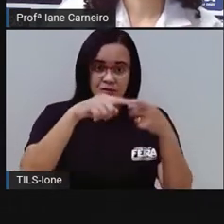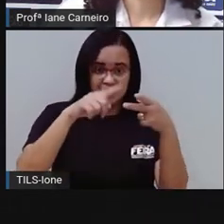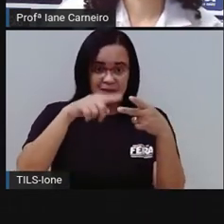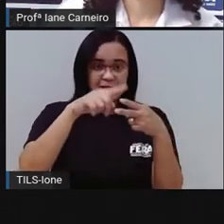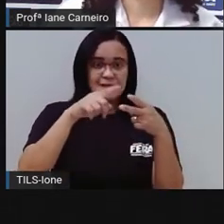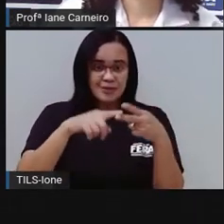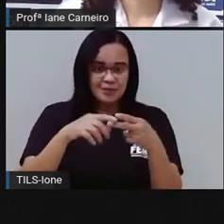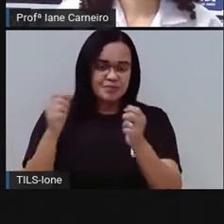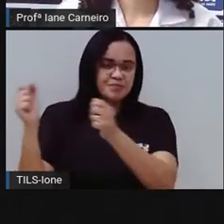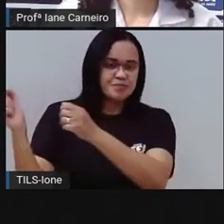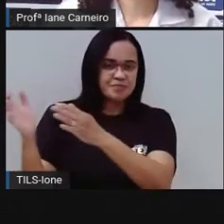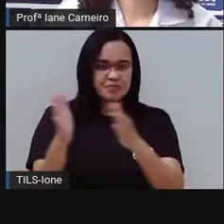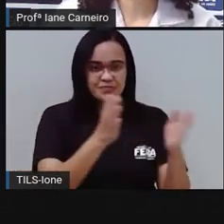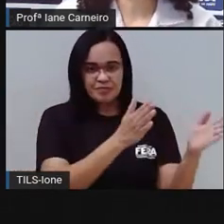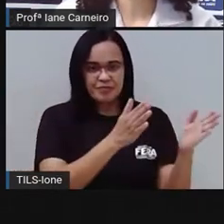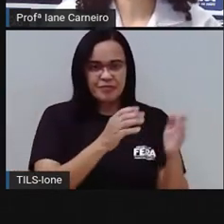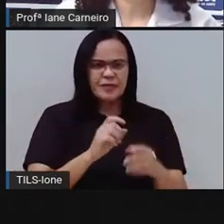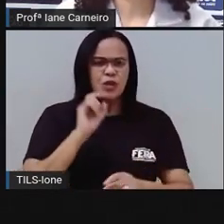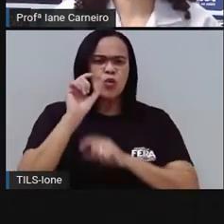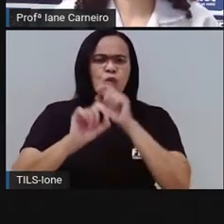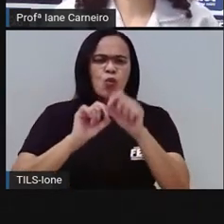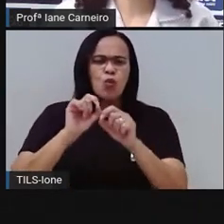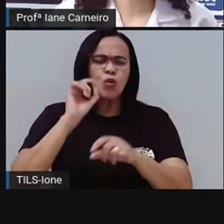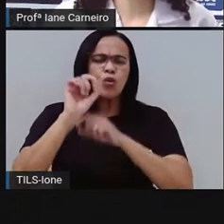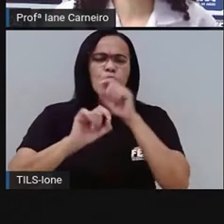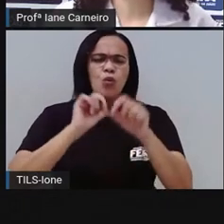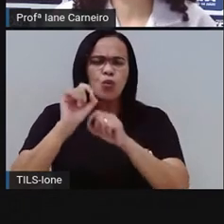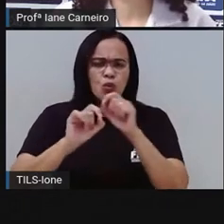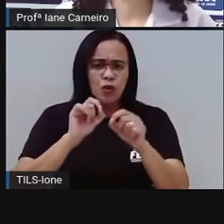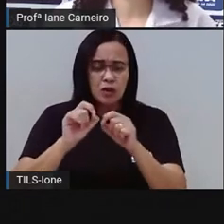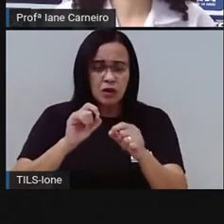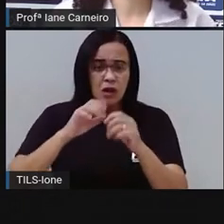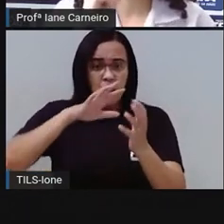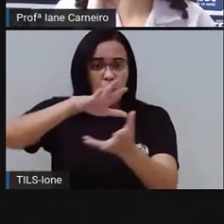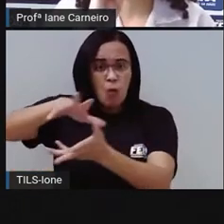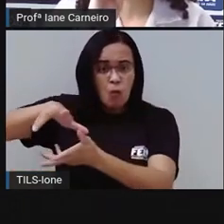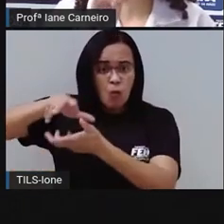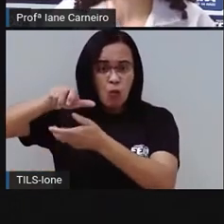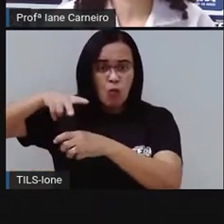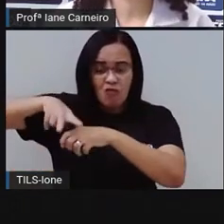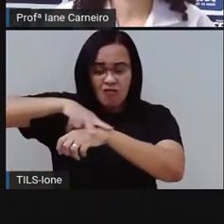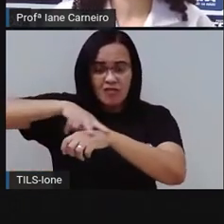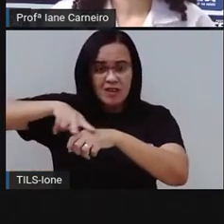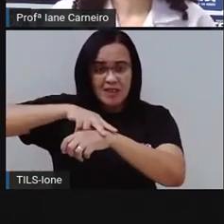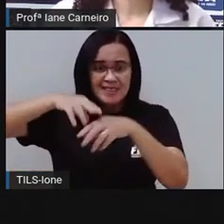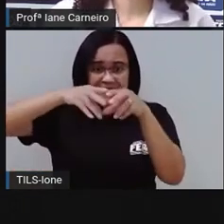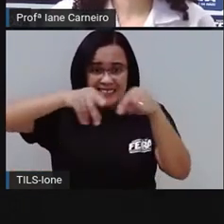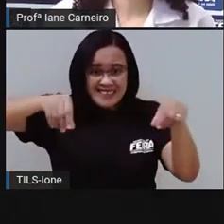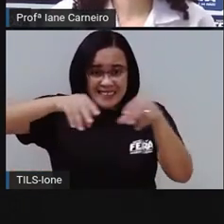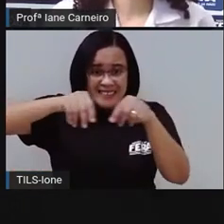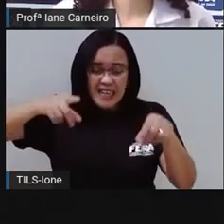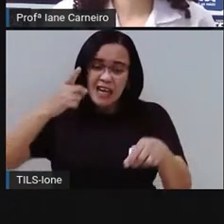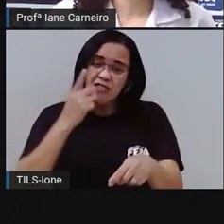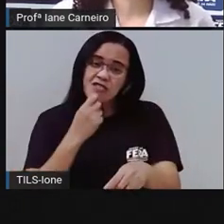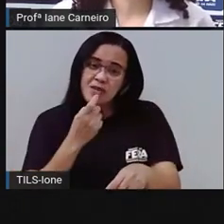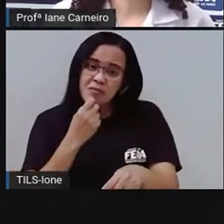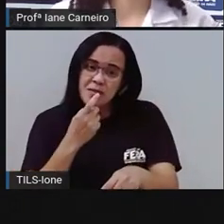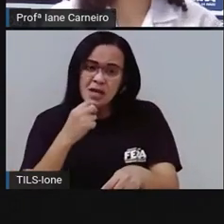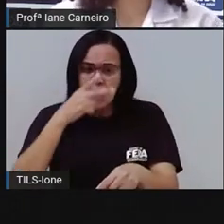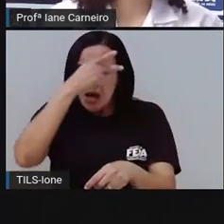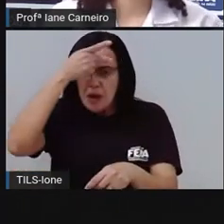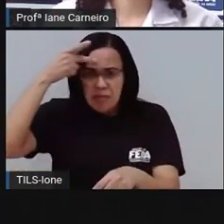A próxima. O que é, o que é? Um mundo verde, onde a terra é vermelha e os habitantes são